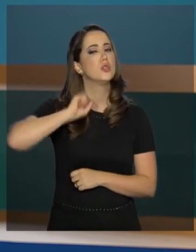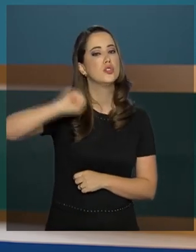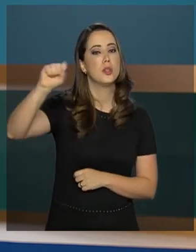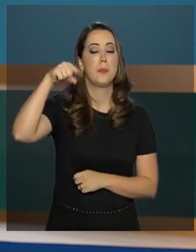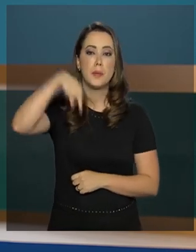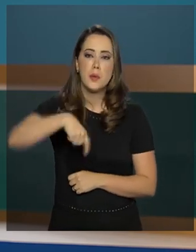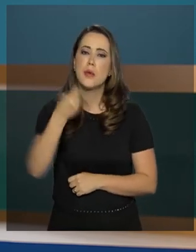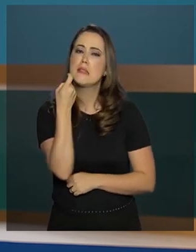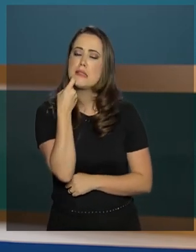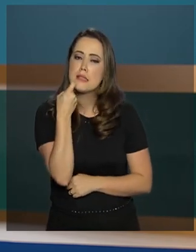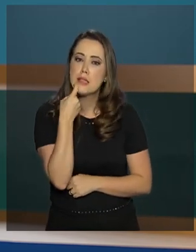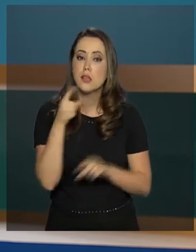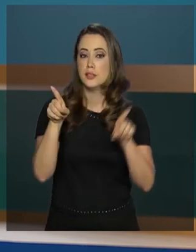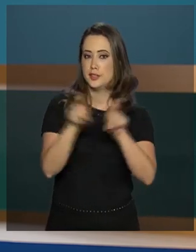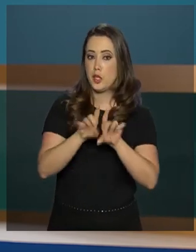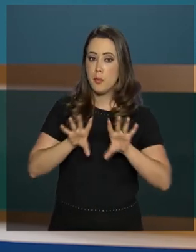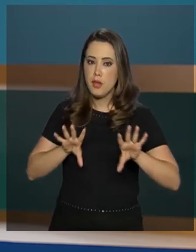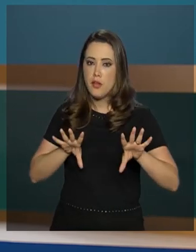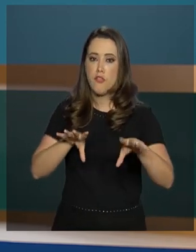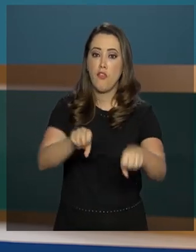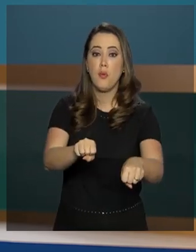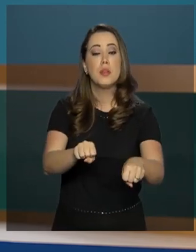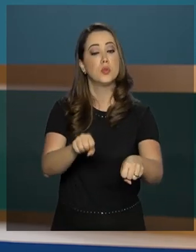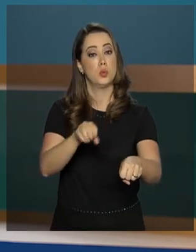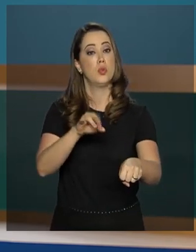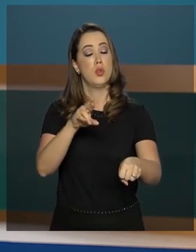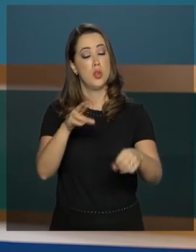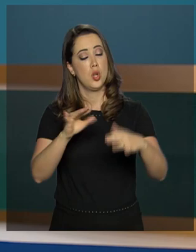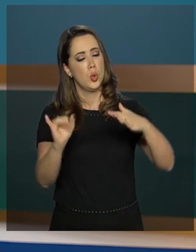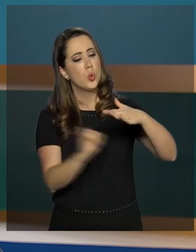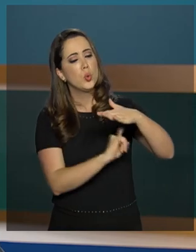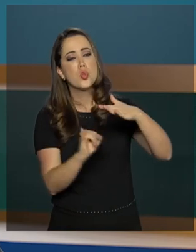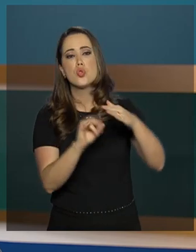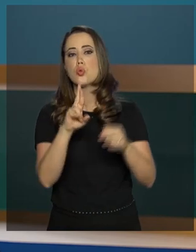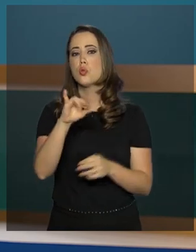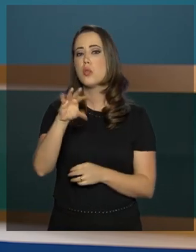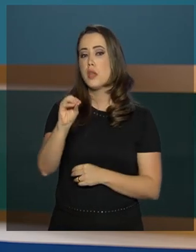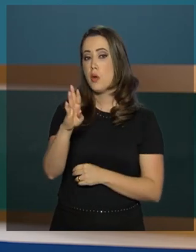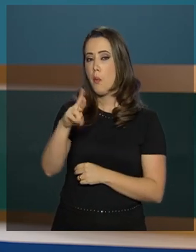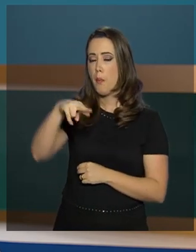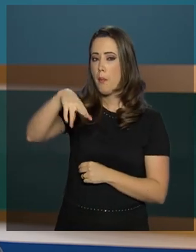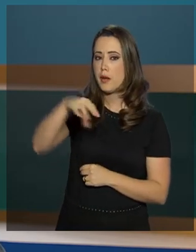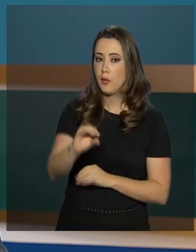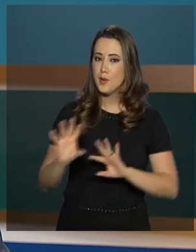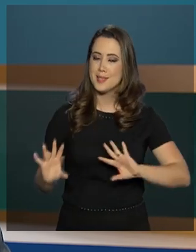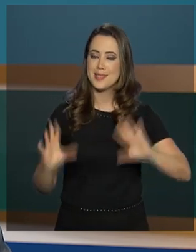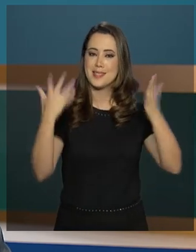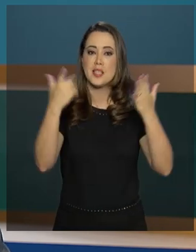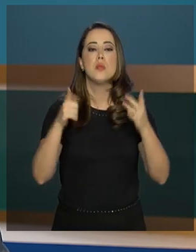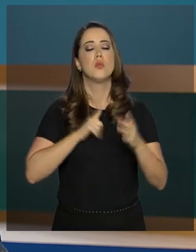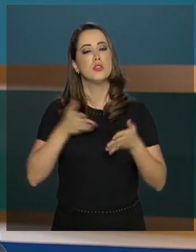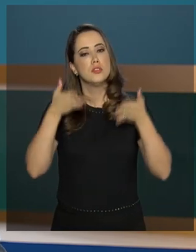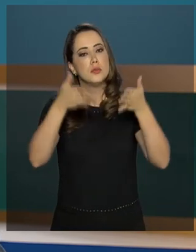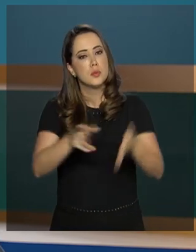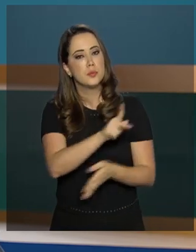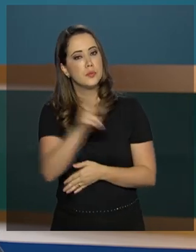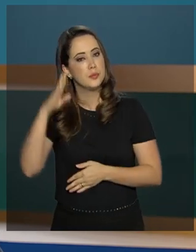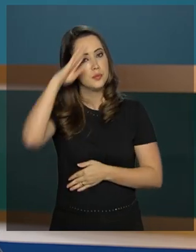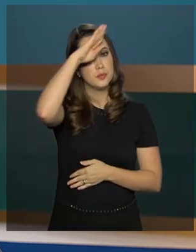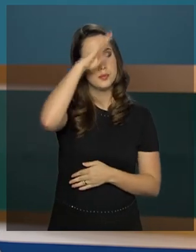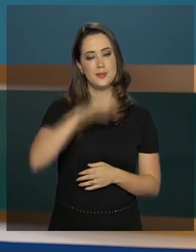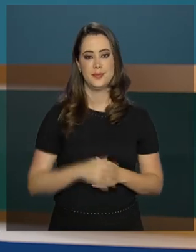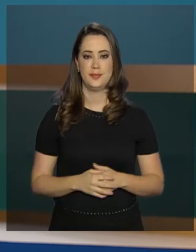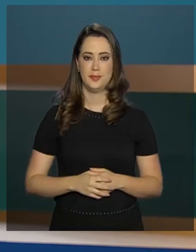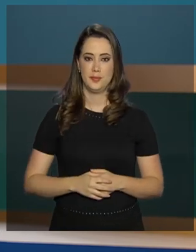-feira. Dia também de formatura no Instituto Rio Branco. A cerimônia no Palácio Itamaraty teve a presença do presidente Jair Bolsonaro.